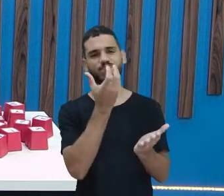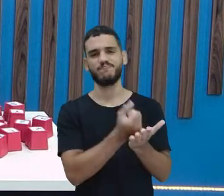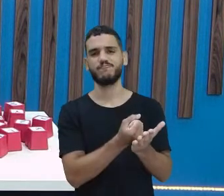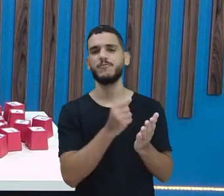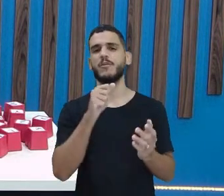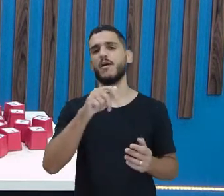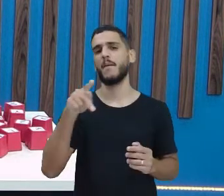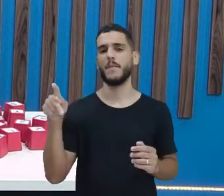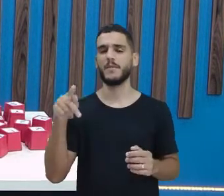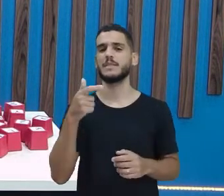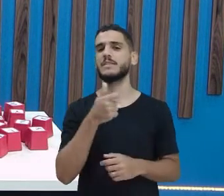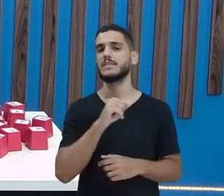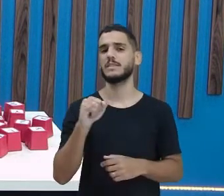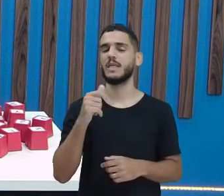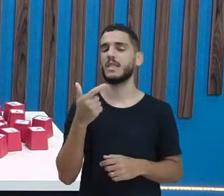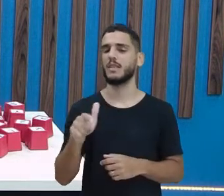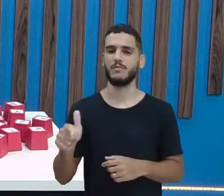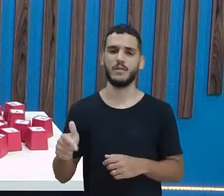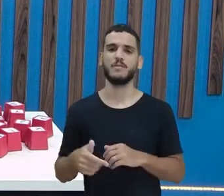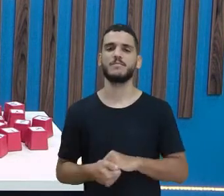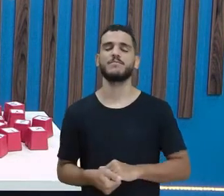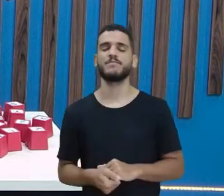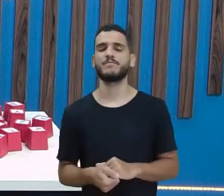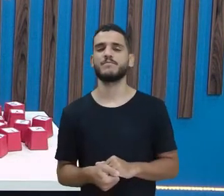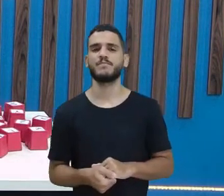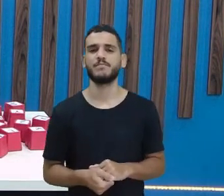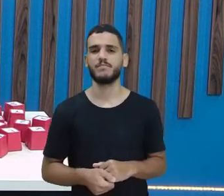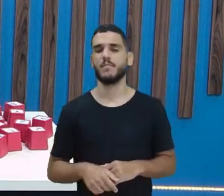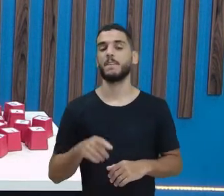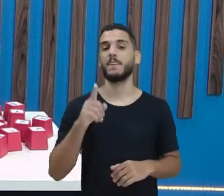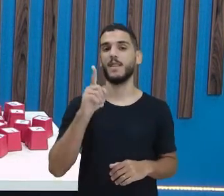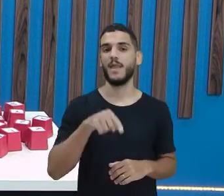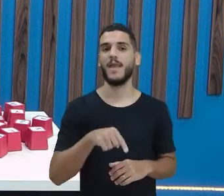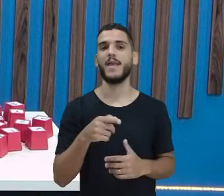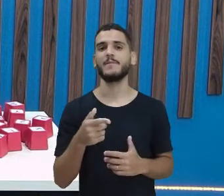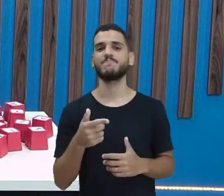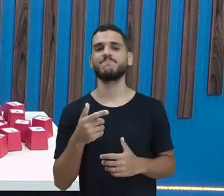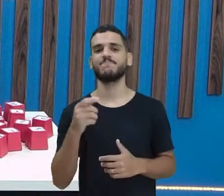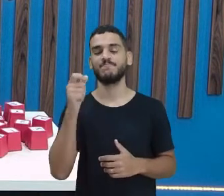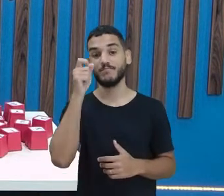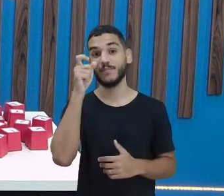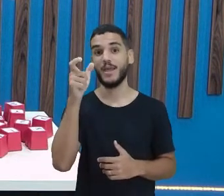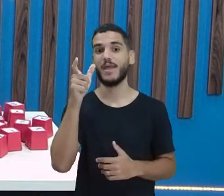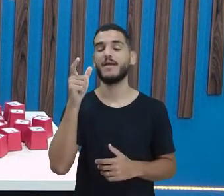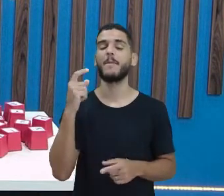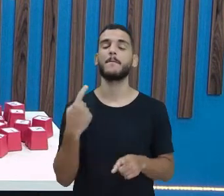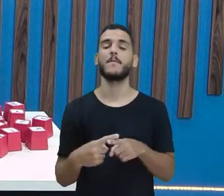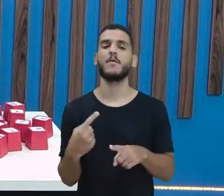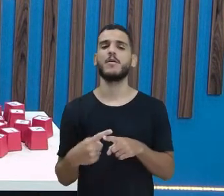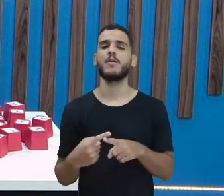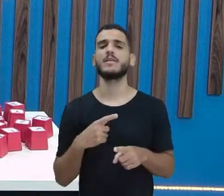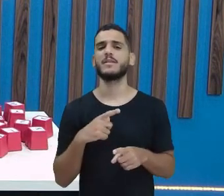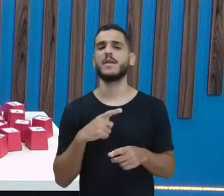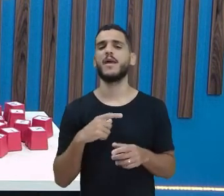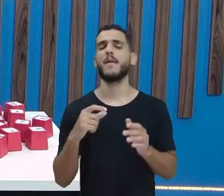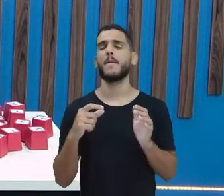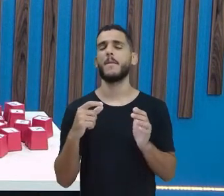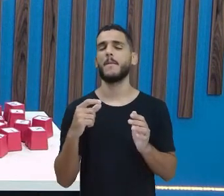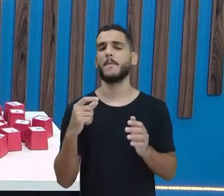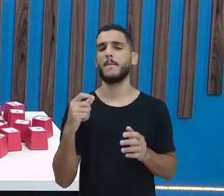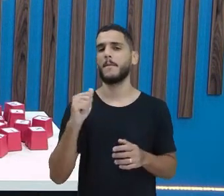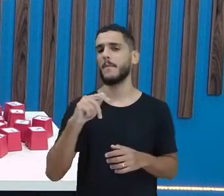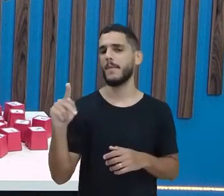se você ainda não tiver esse aplicativo, tá? É bem interessante ter o aplicativo, porque no aplicativo, além do